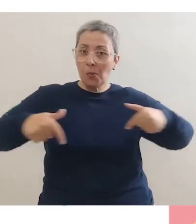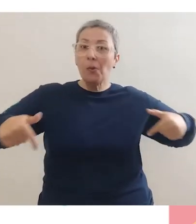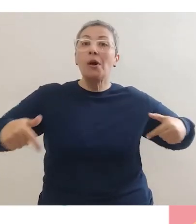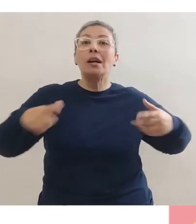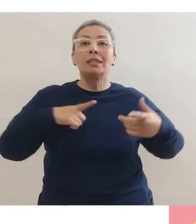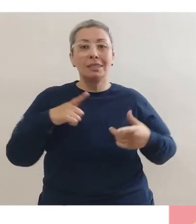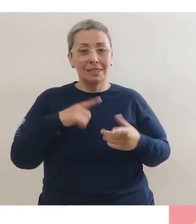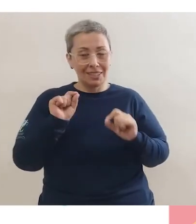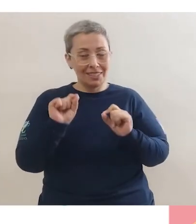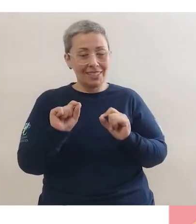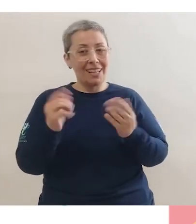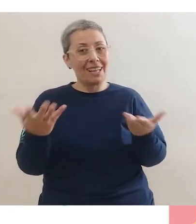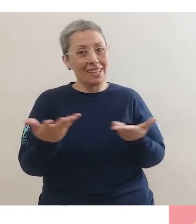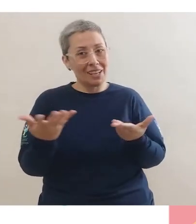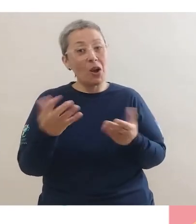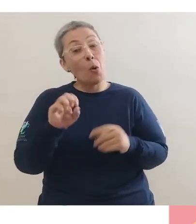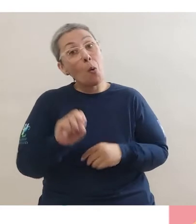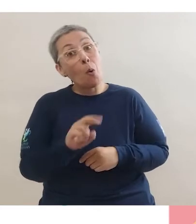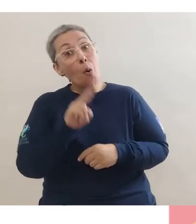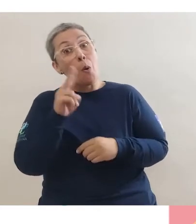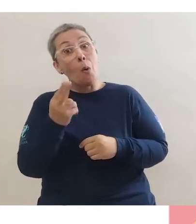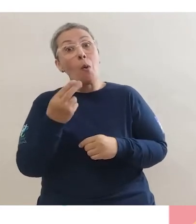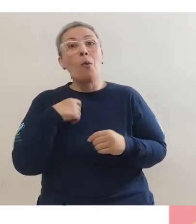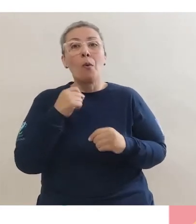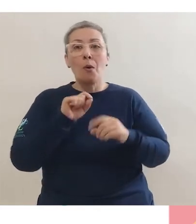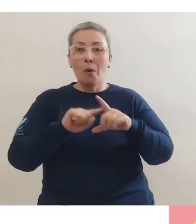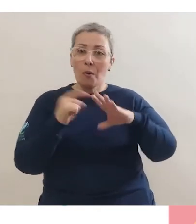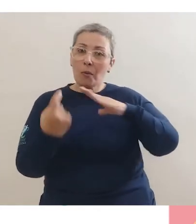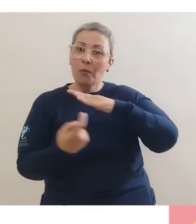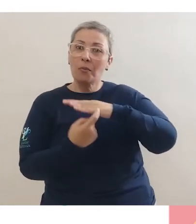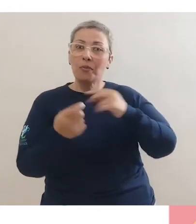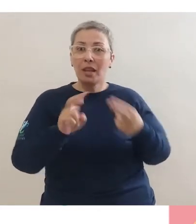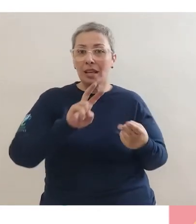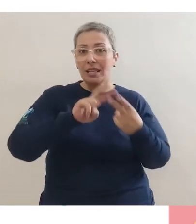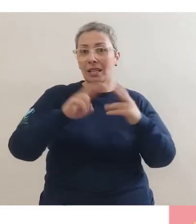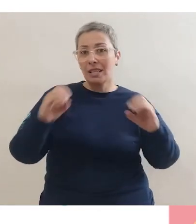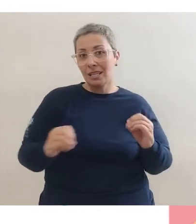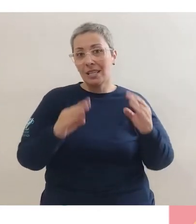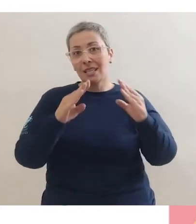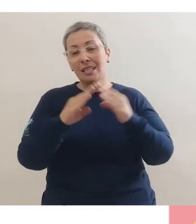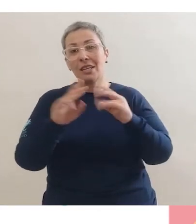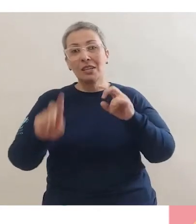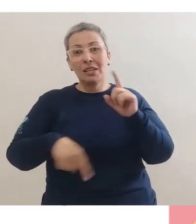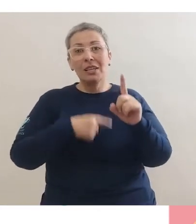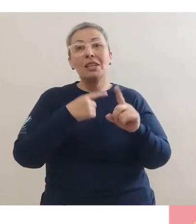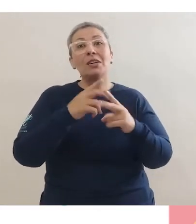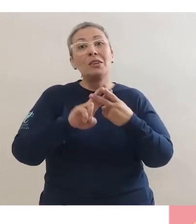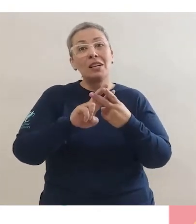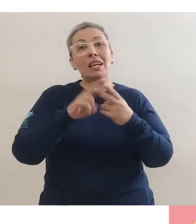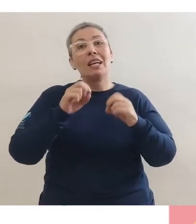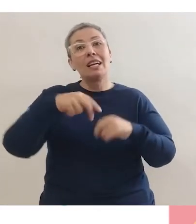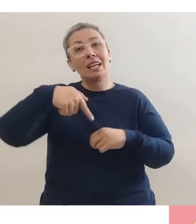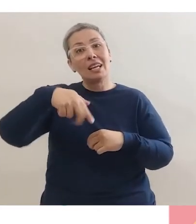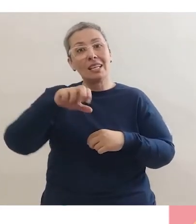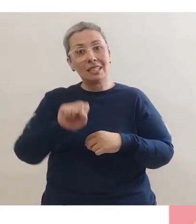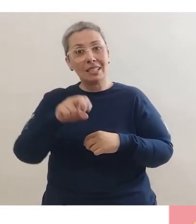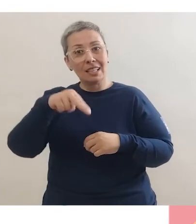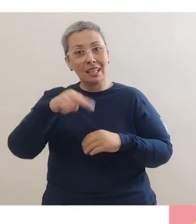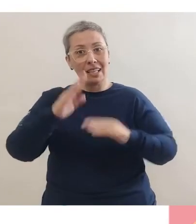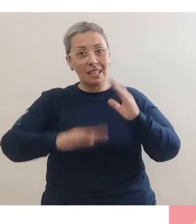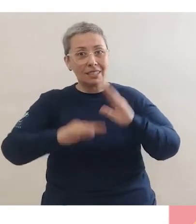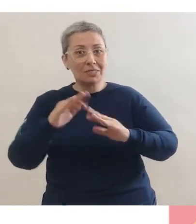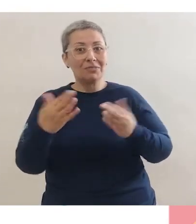Letras, nesse endereço de e-mail que está aqui embaixo, ou colocando nas redes, hashtag Saberes em Casa e